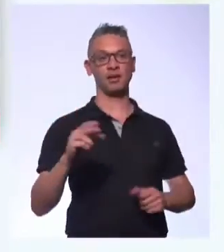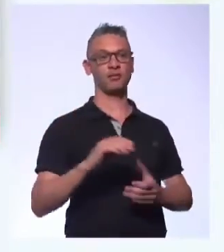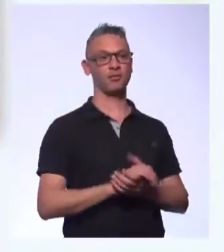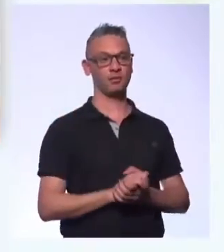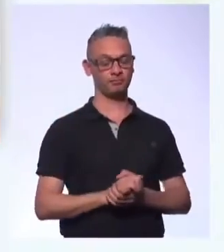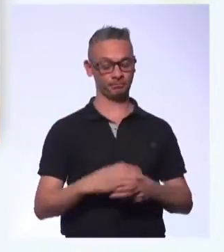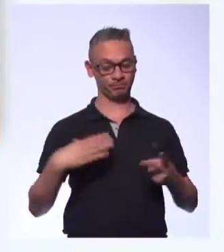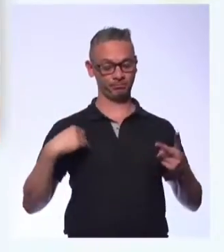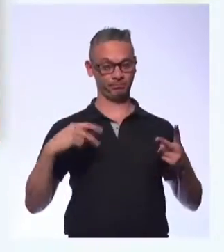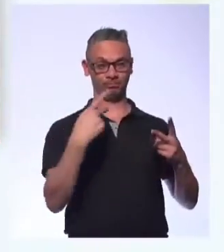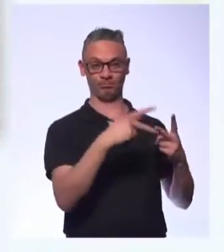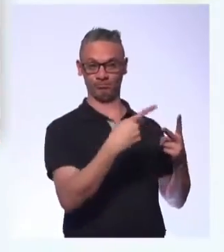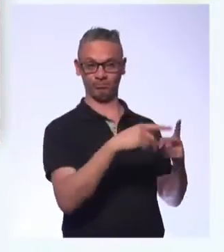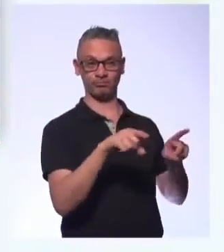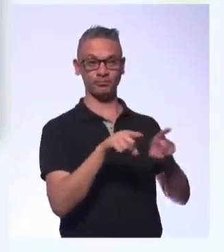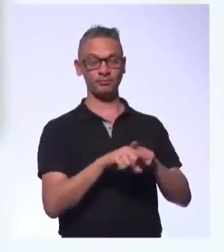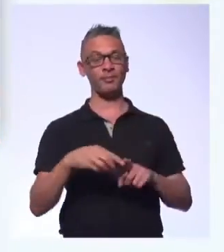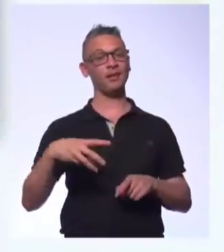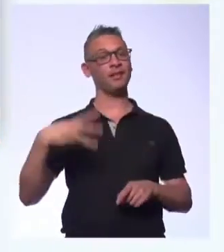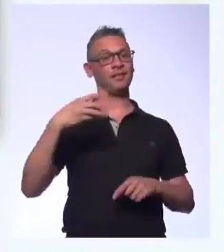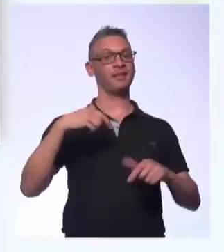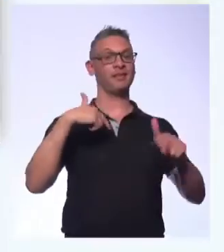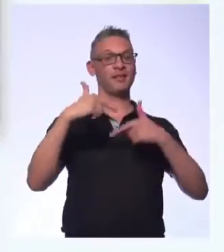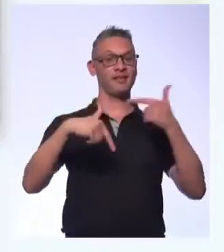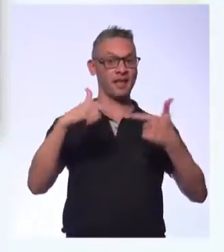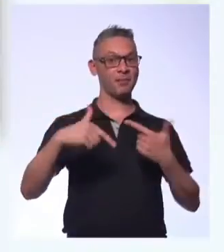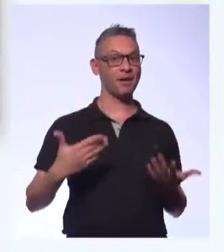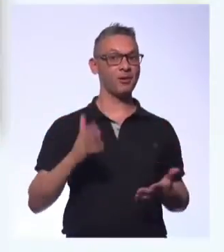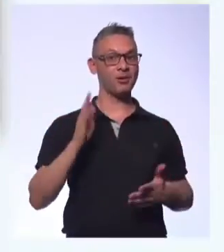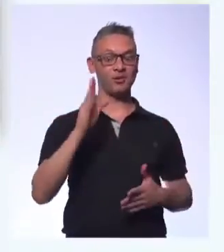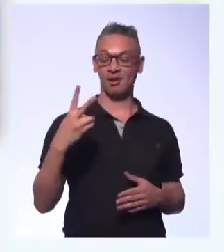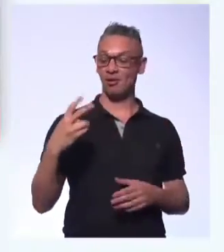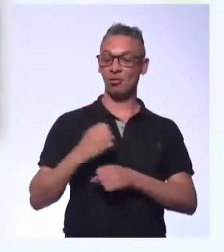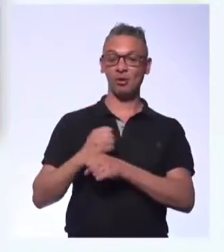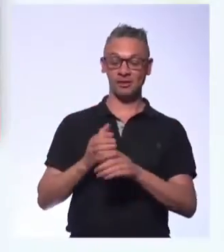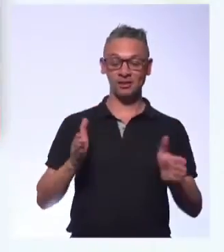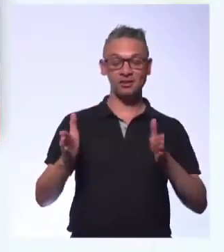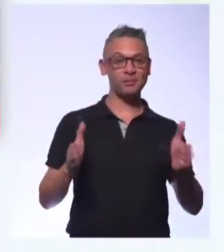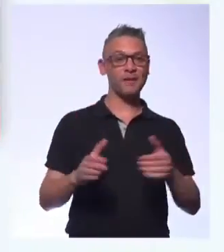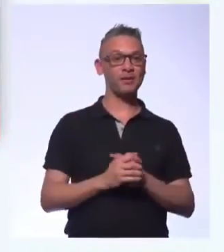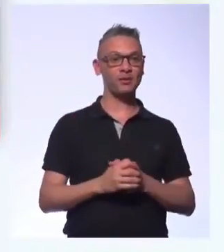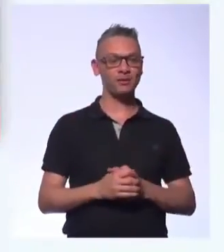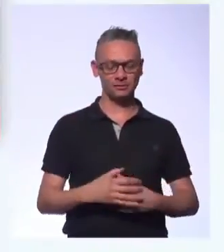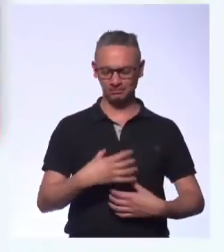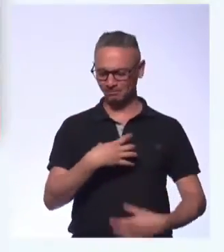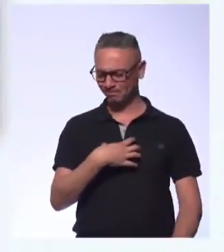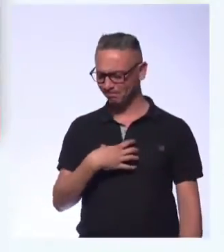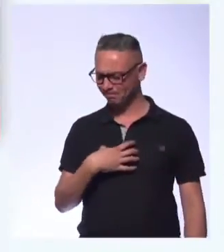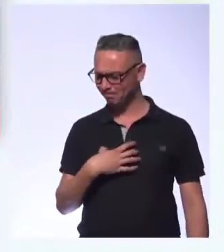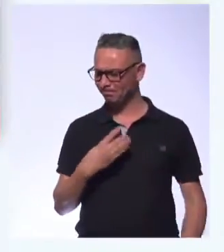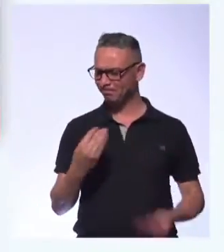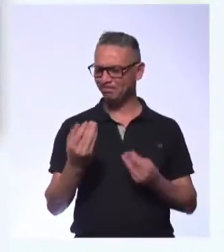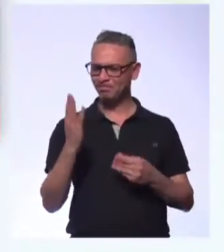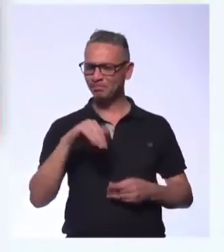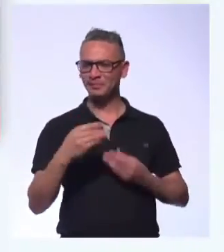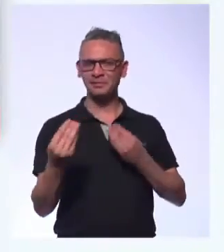Já a filha está no terceiro emprego em dois anos. O senhor se sentiria mal indo para a concorrência?